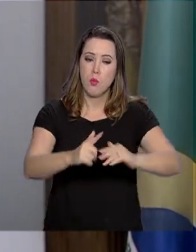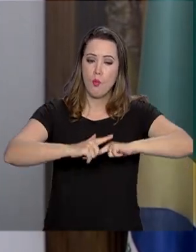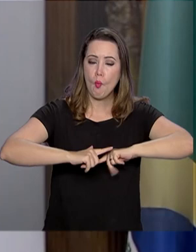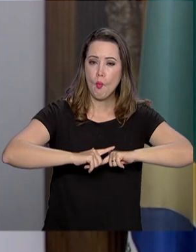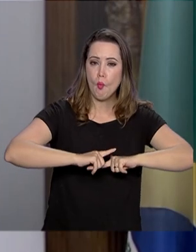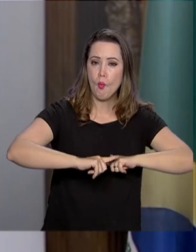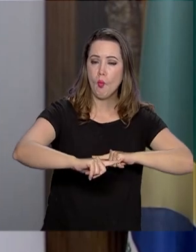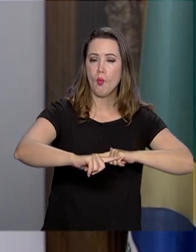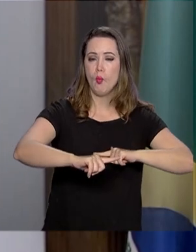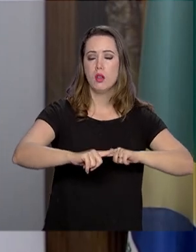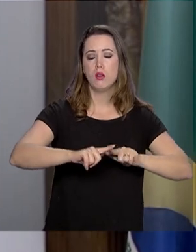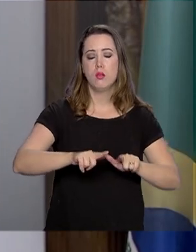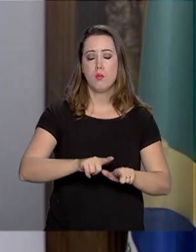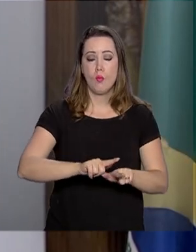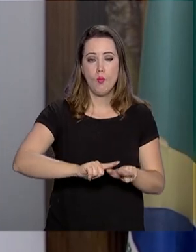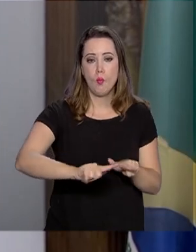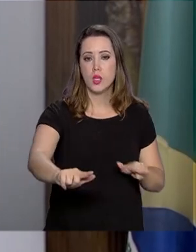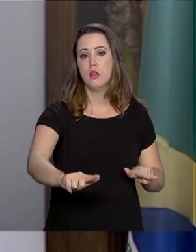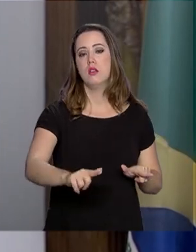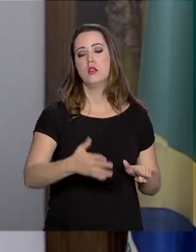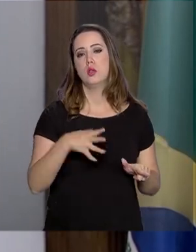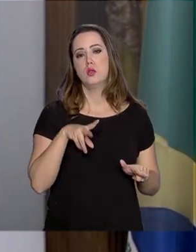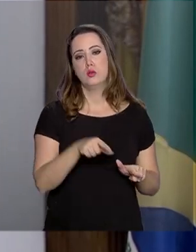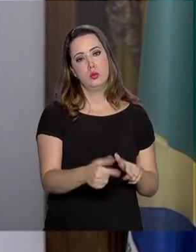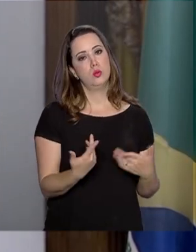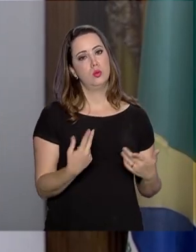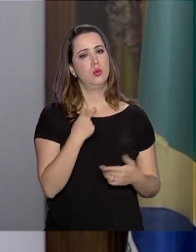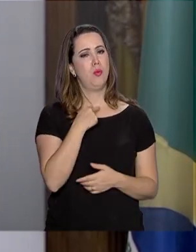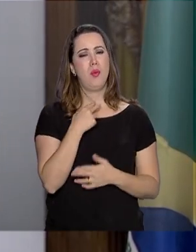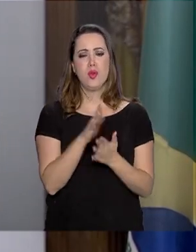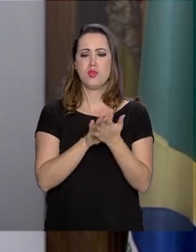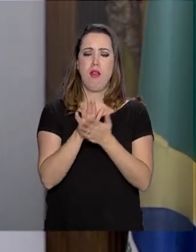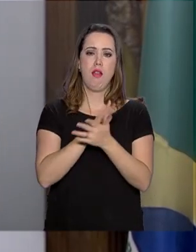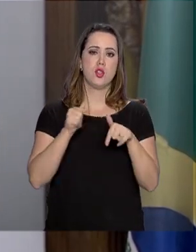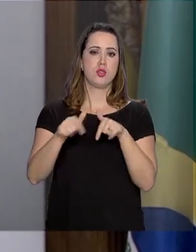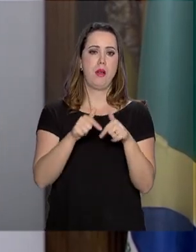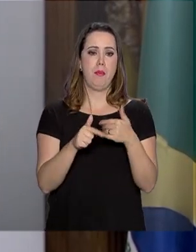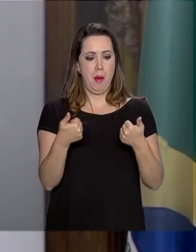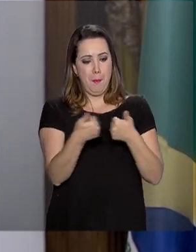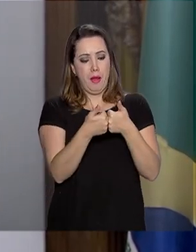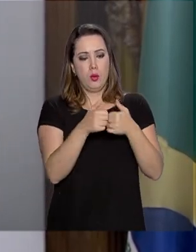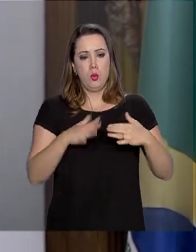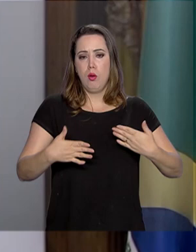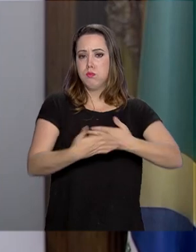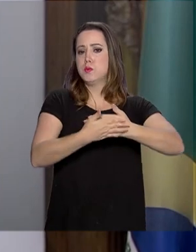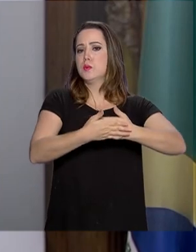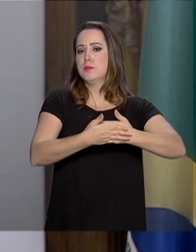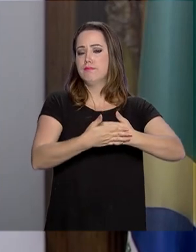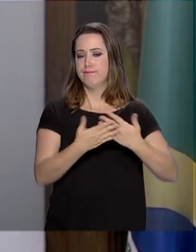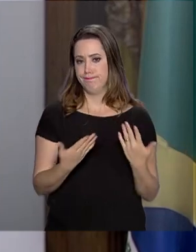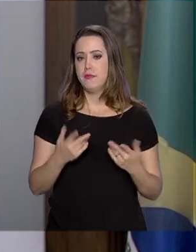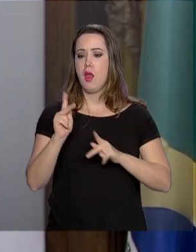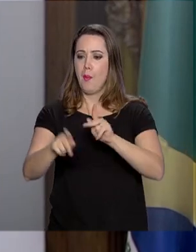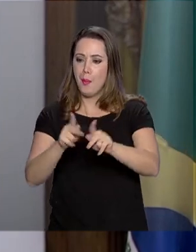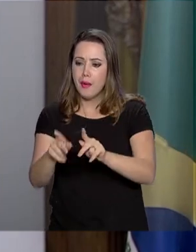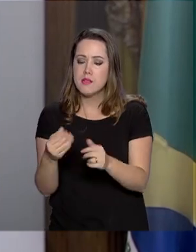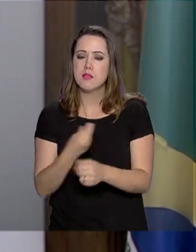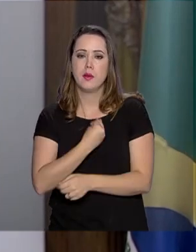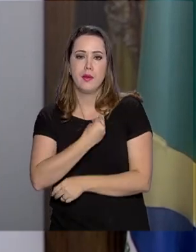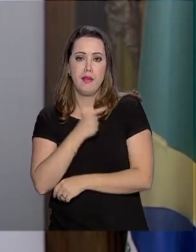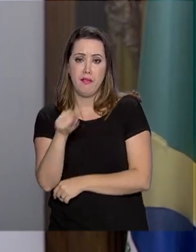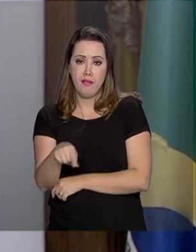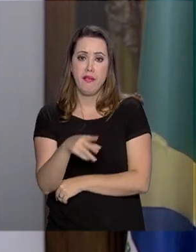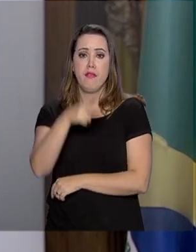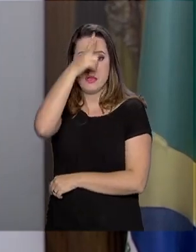que o mesmo seja feito tanto pela defesa civil ou pelas prefeituras na questão das populações que estão assentadas dentro